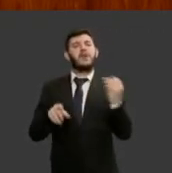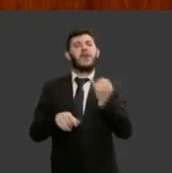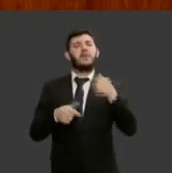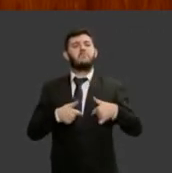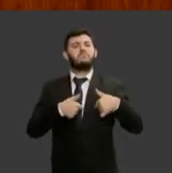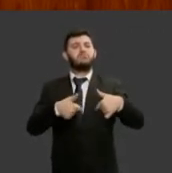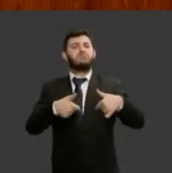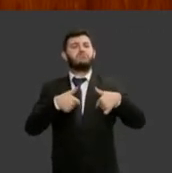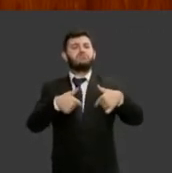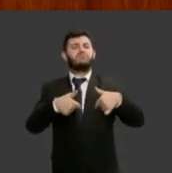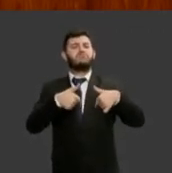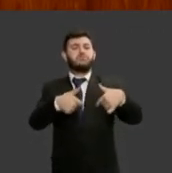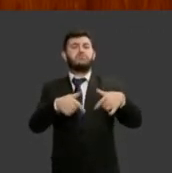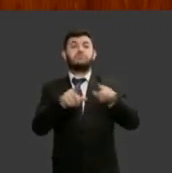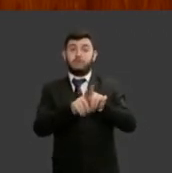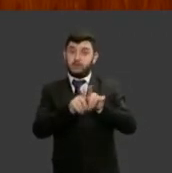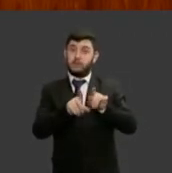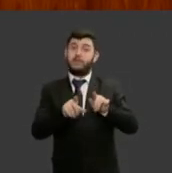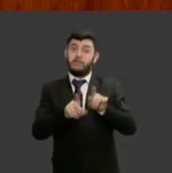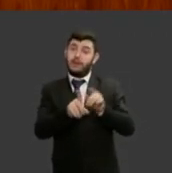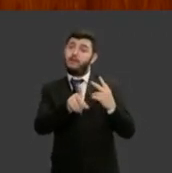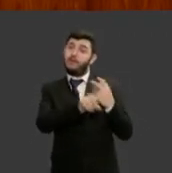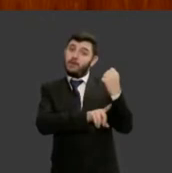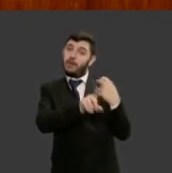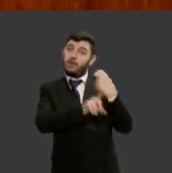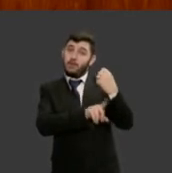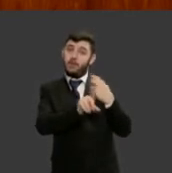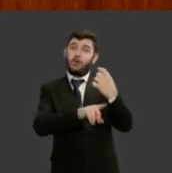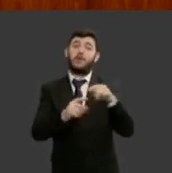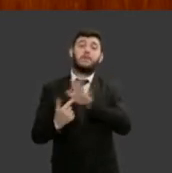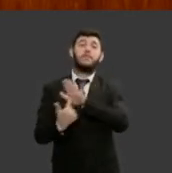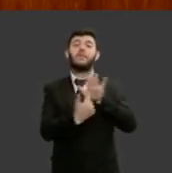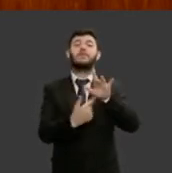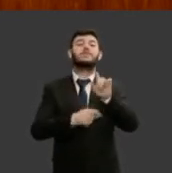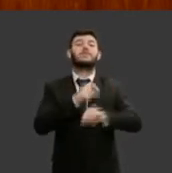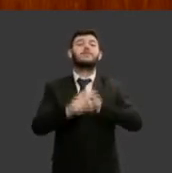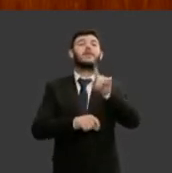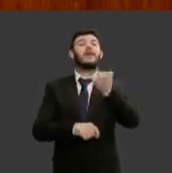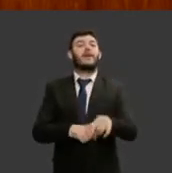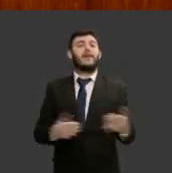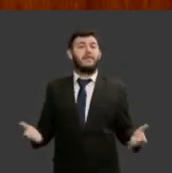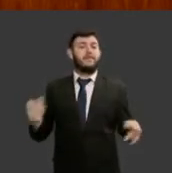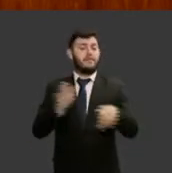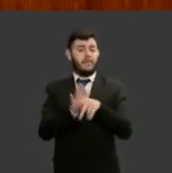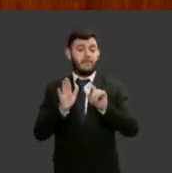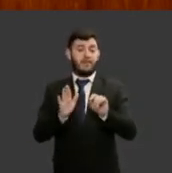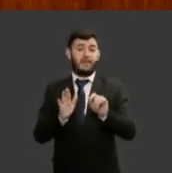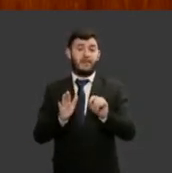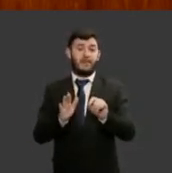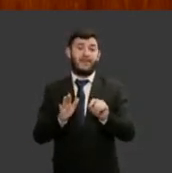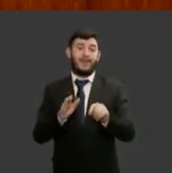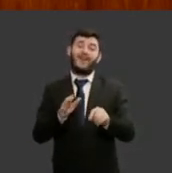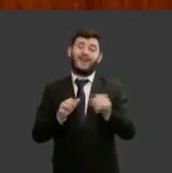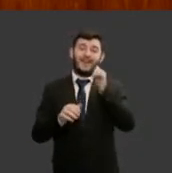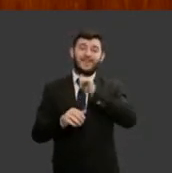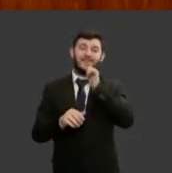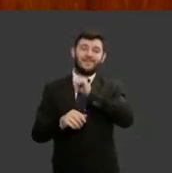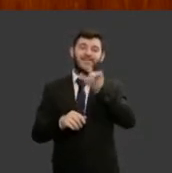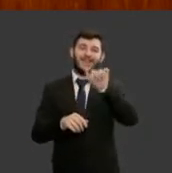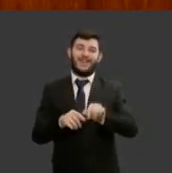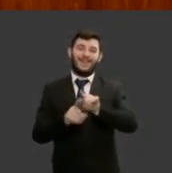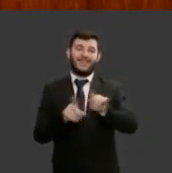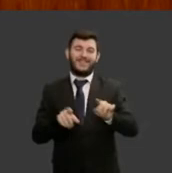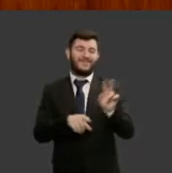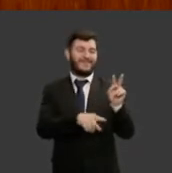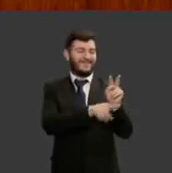esperas que essas encansáveis lutadoras que são esteio do lar a estrutura da